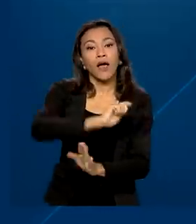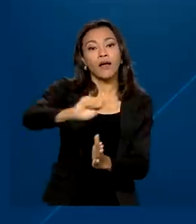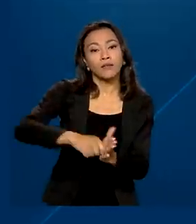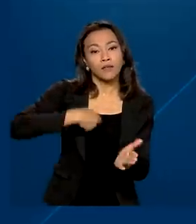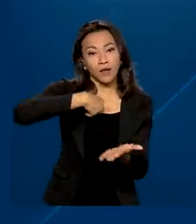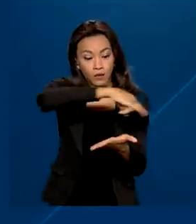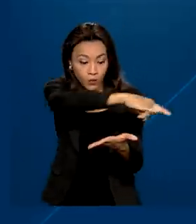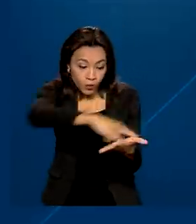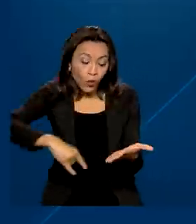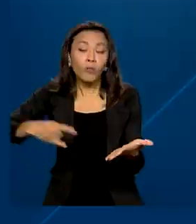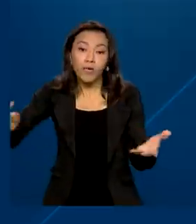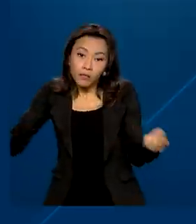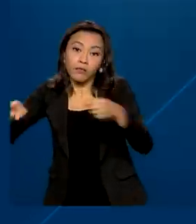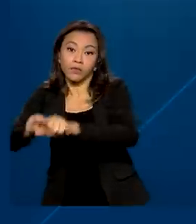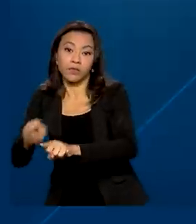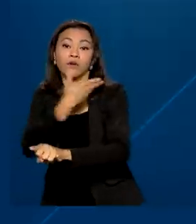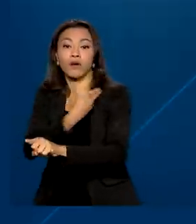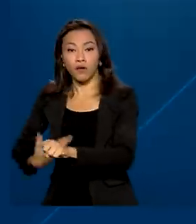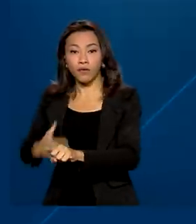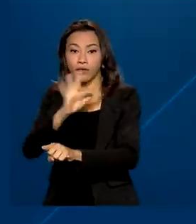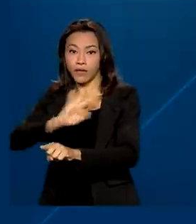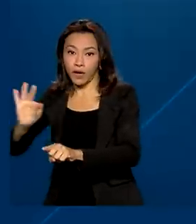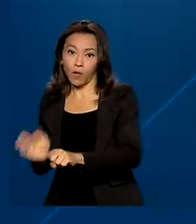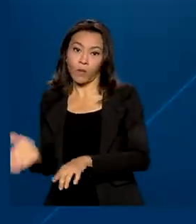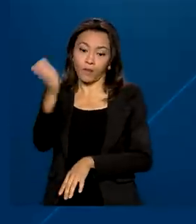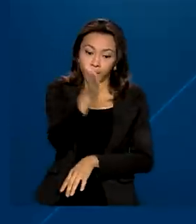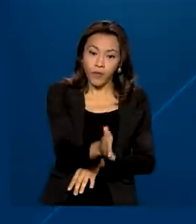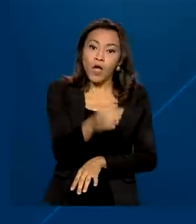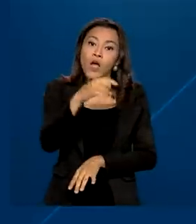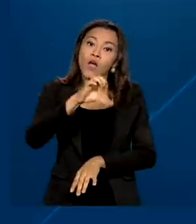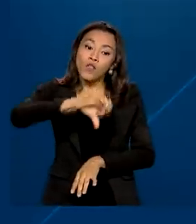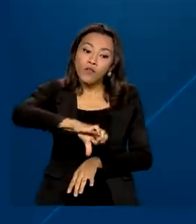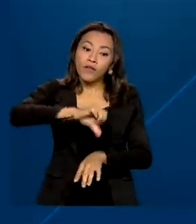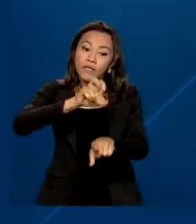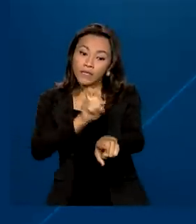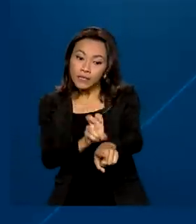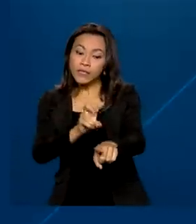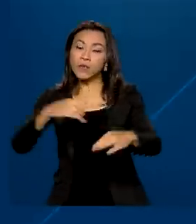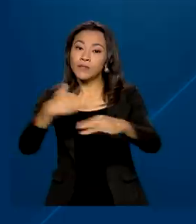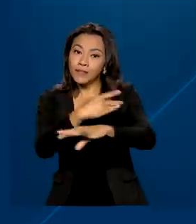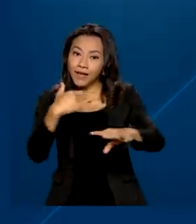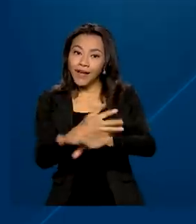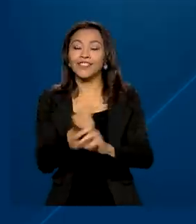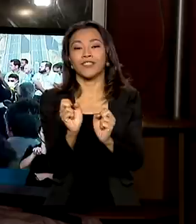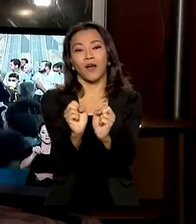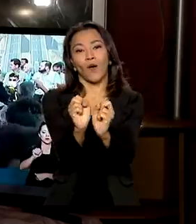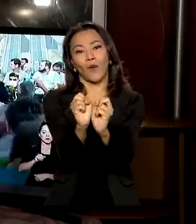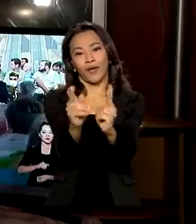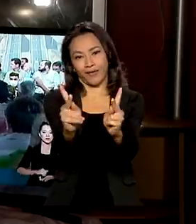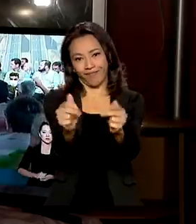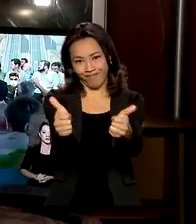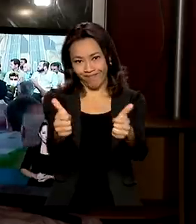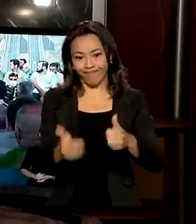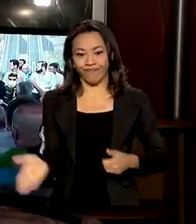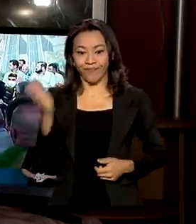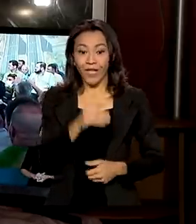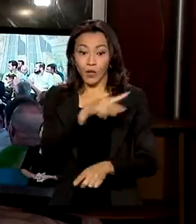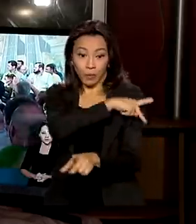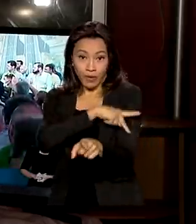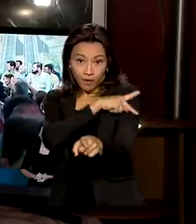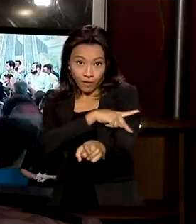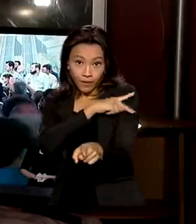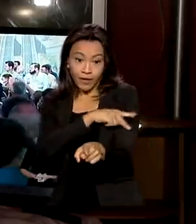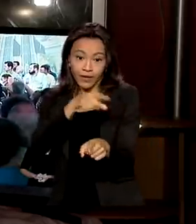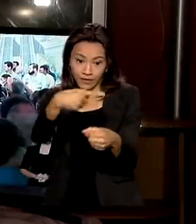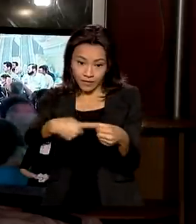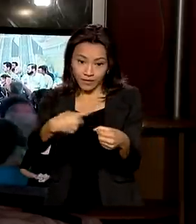implantação com o governo federal. Em 95 cidades, o sinal digital já está ativado. Porto, no Piauí, é uma delas.